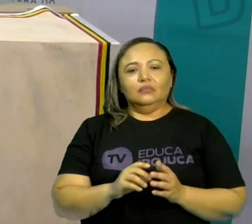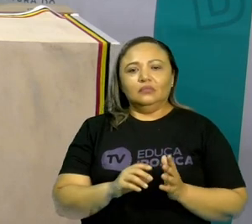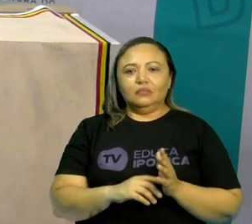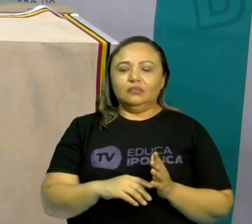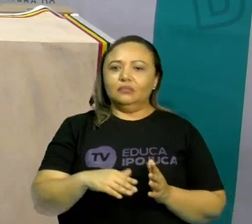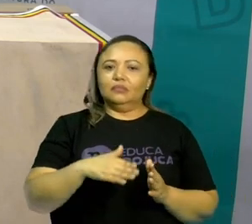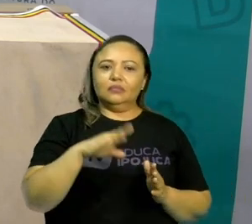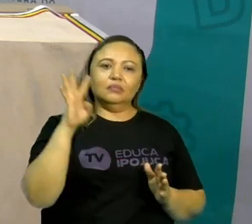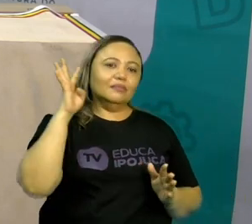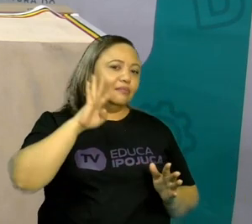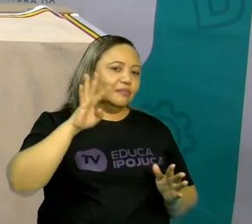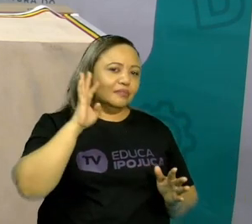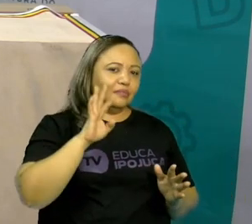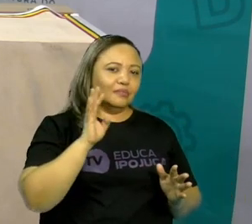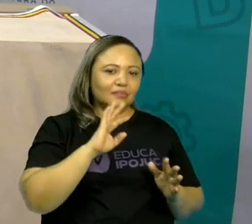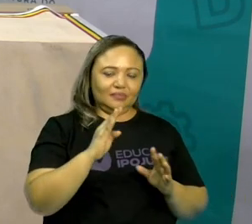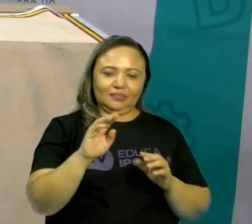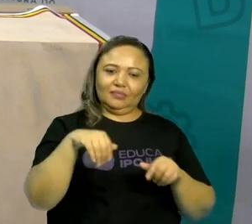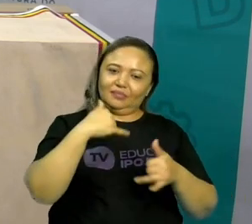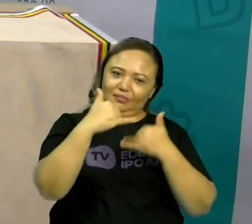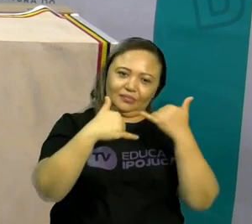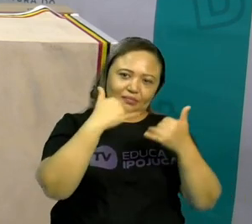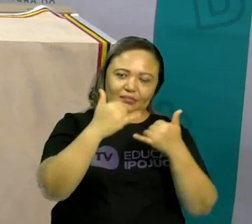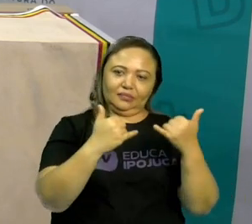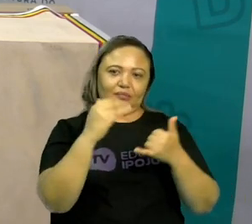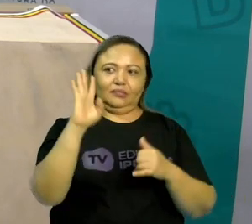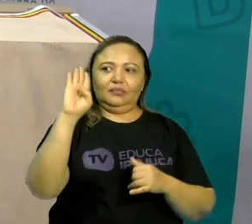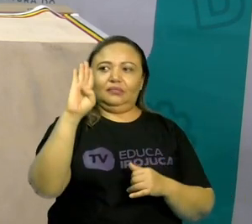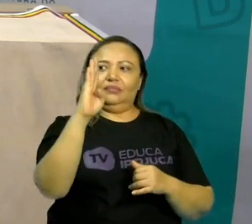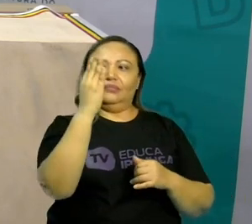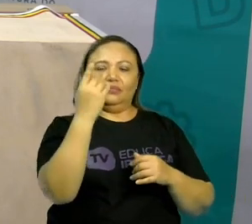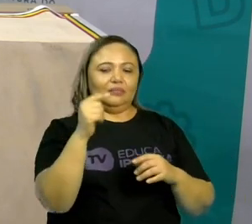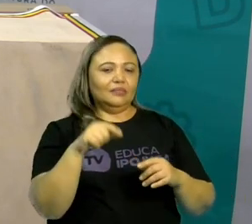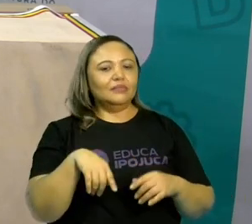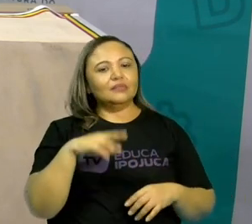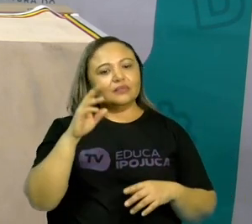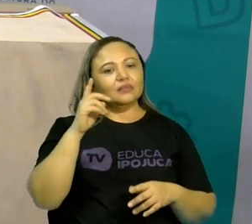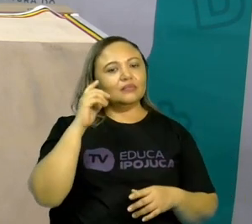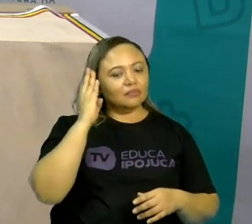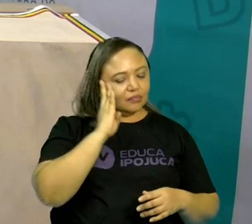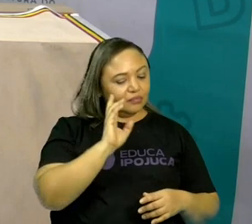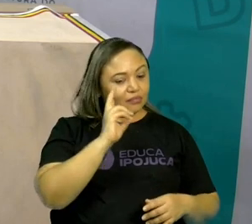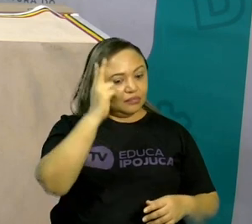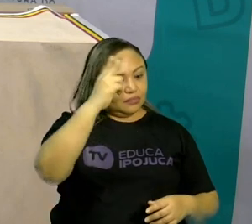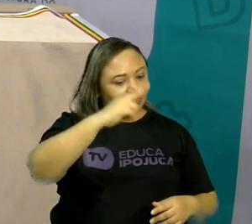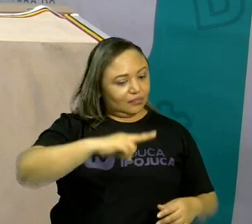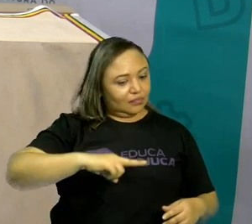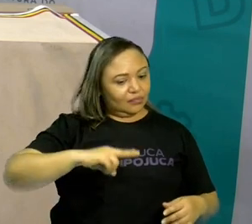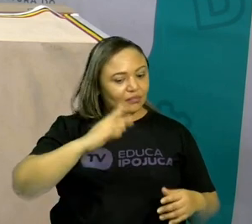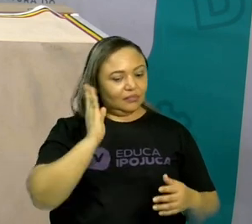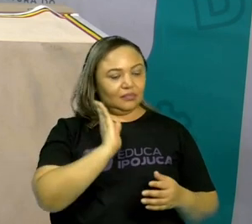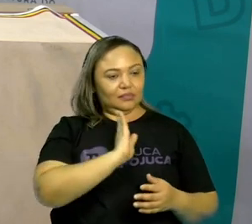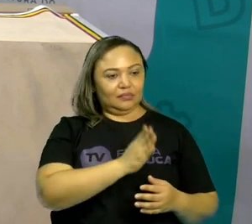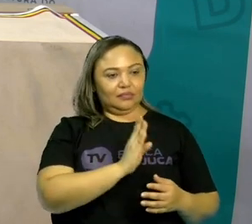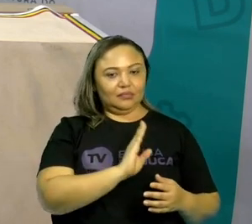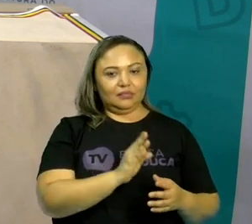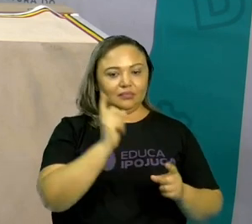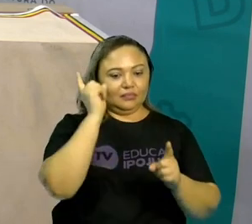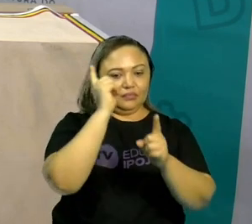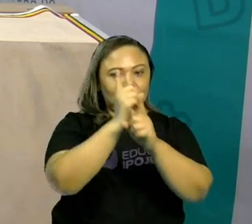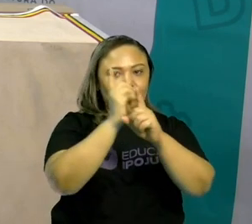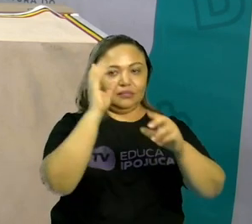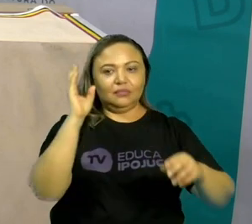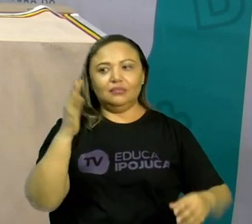Nossa, que legal brincar com esse espelho. Ele consegue mostrar o que tem dentro da gente. É isso mesmo. Eu descobri coisas